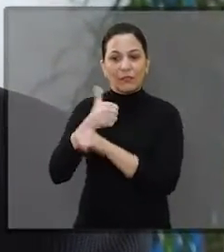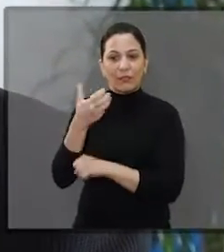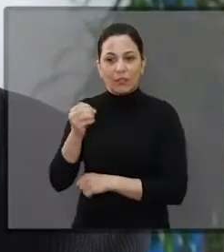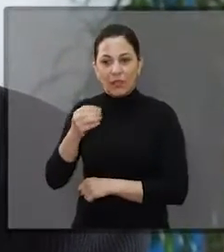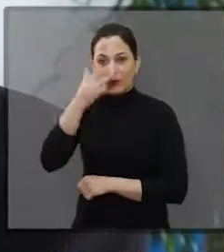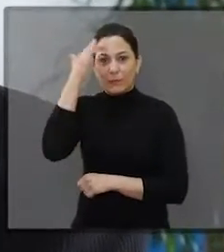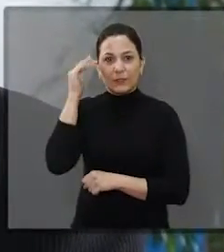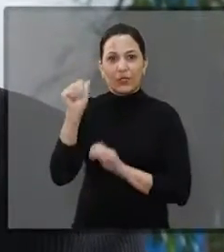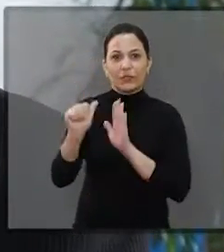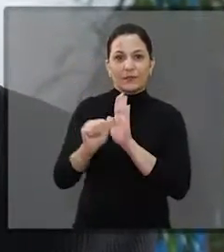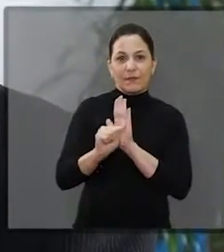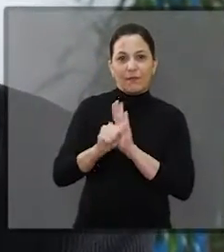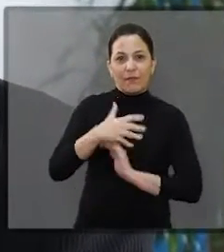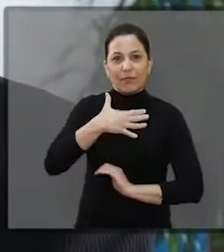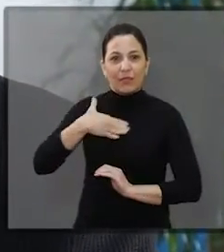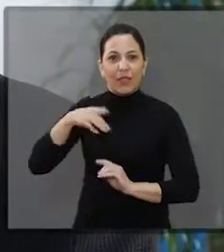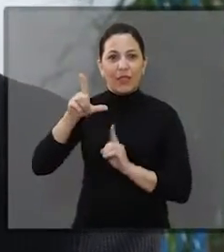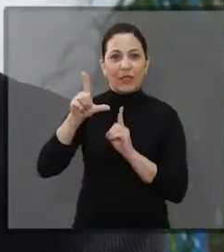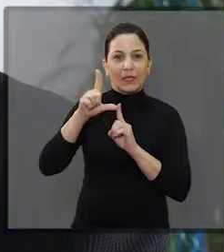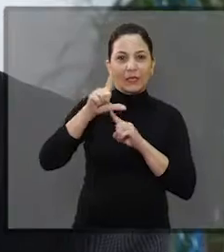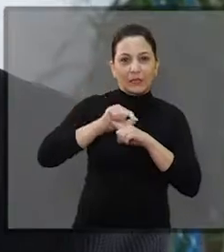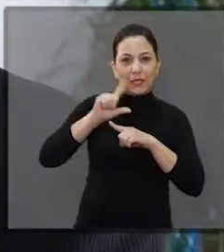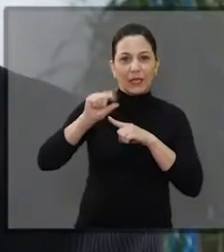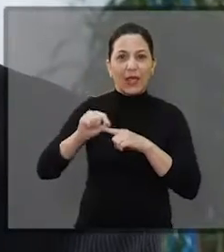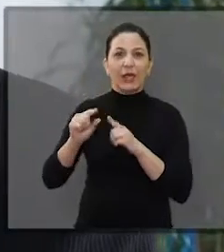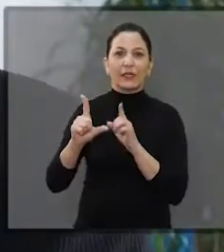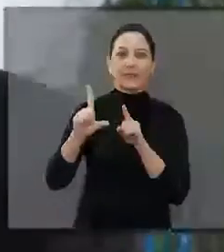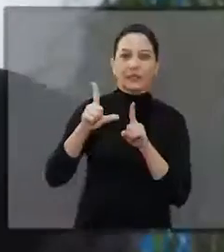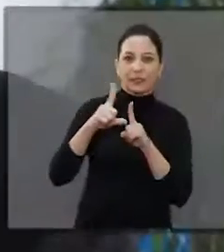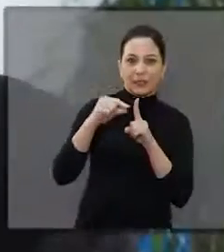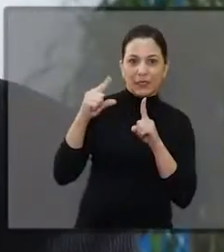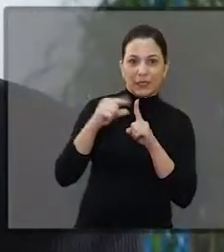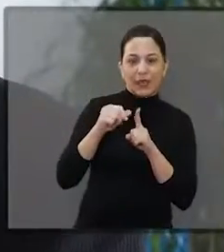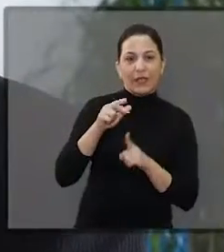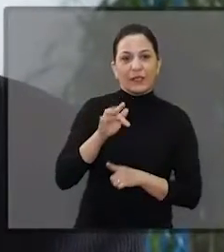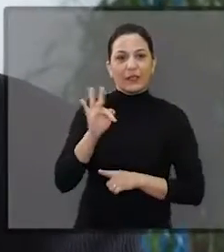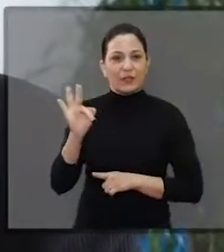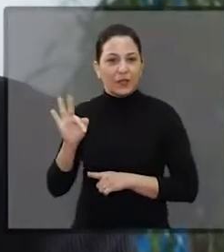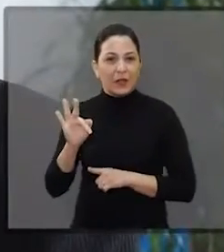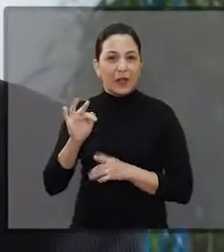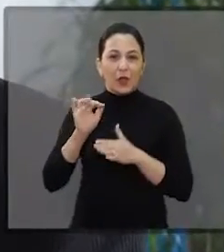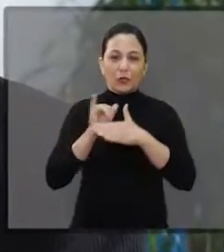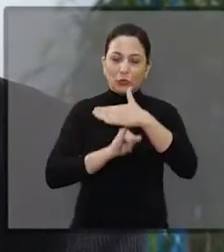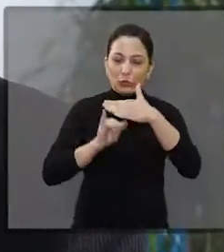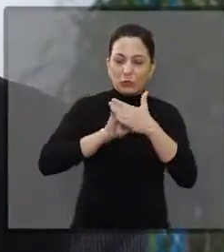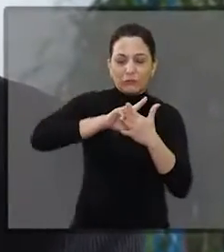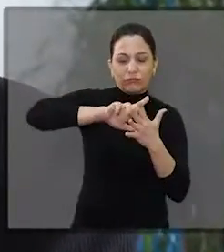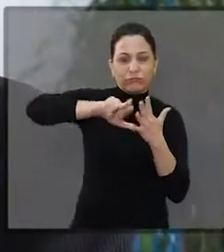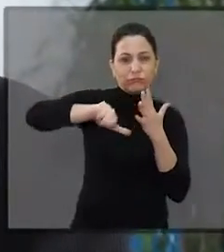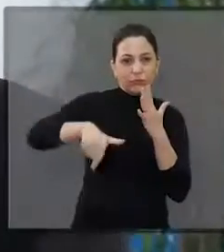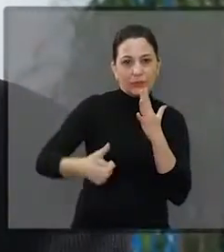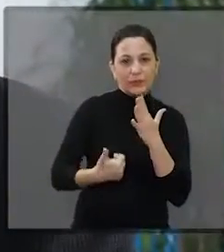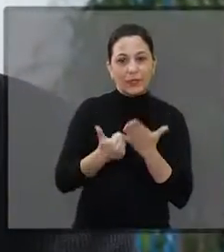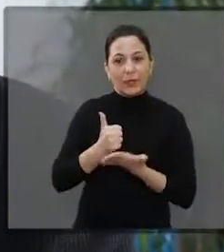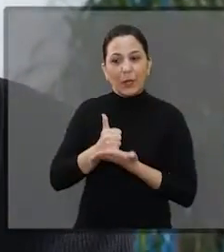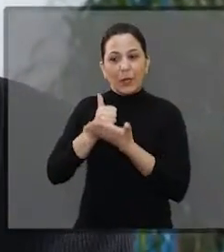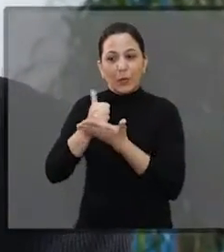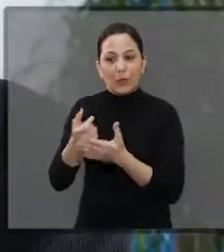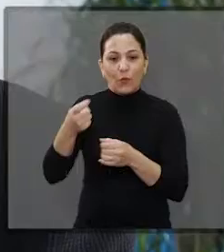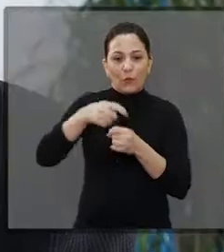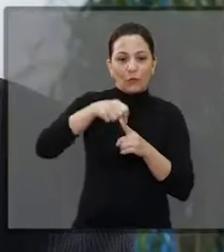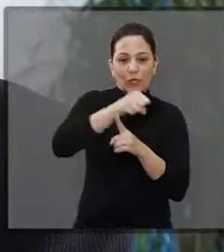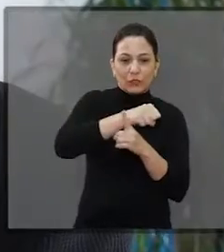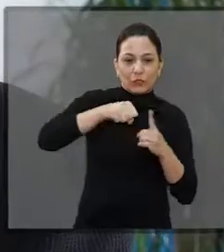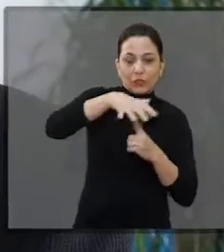mais de 10 parceiros entre Senai, Senac, Sebrae, Receita Federal, FUNAP, entre outros, que